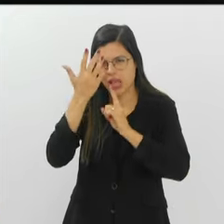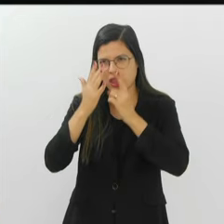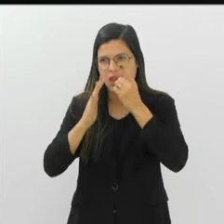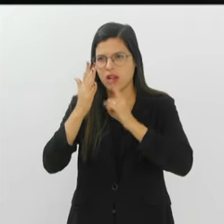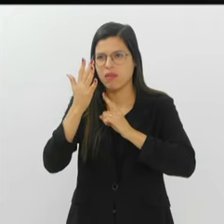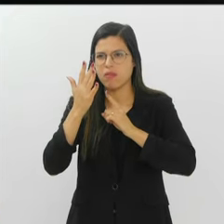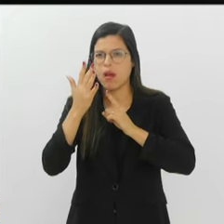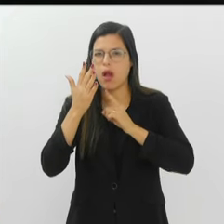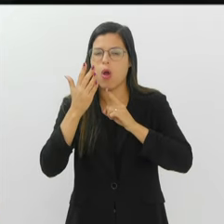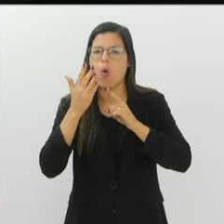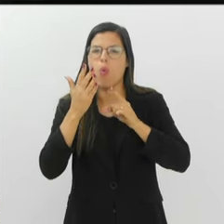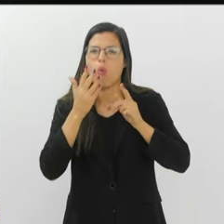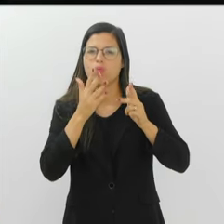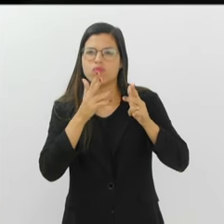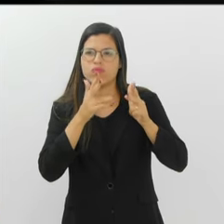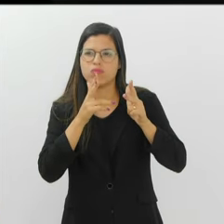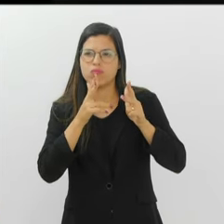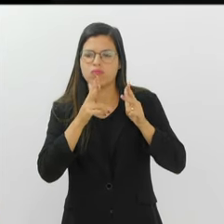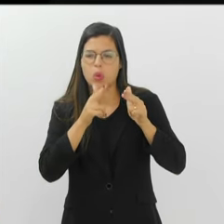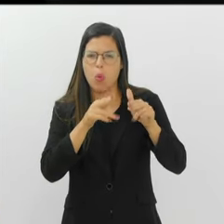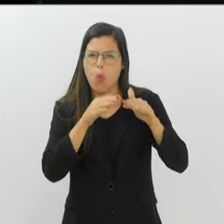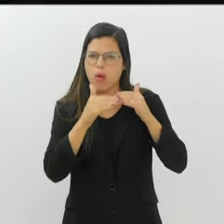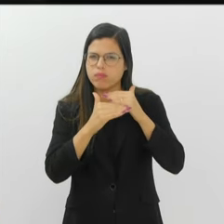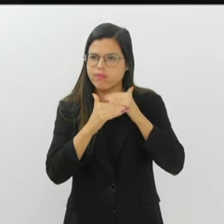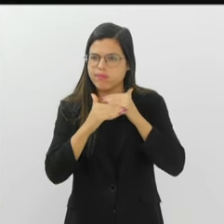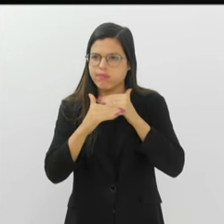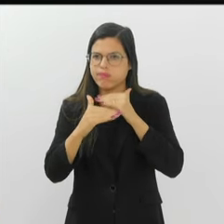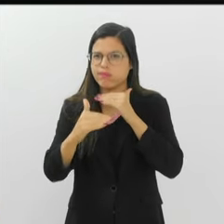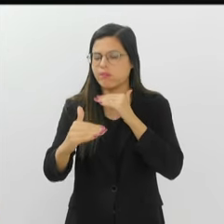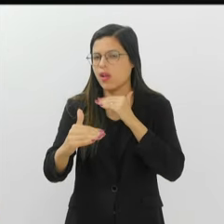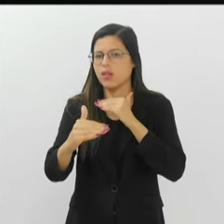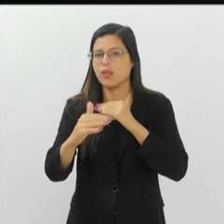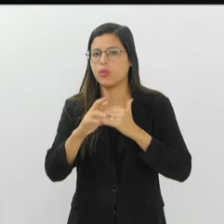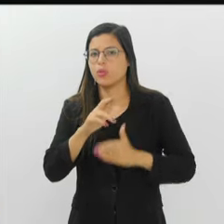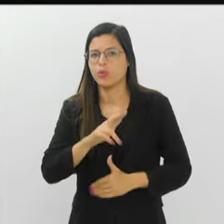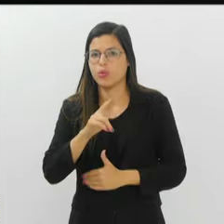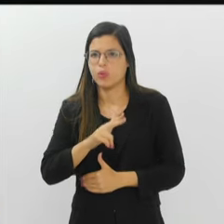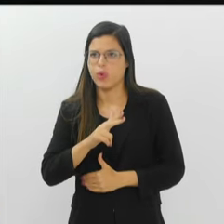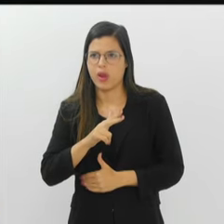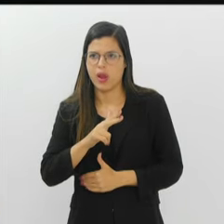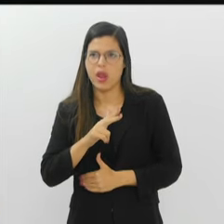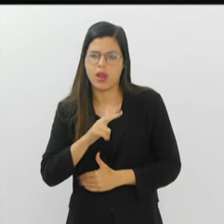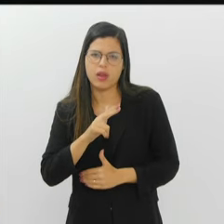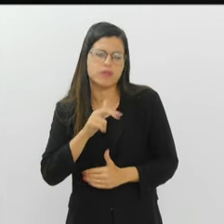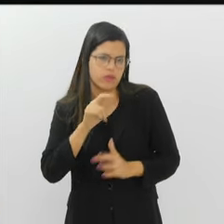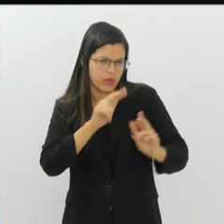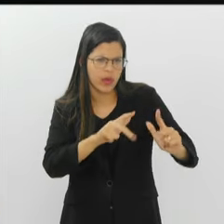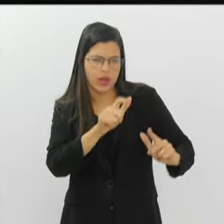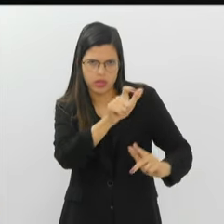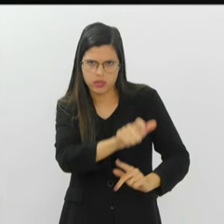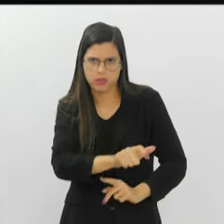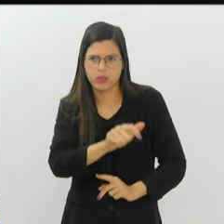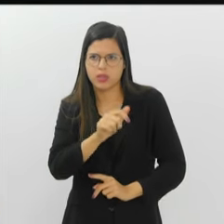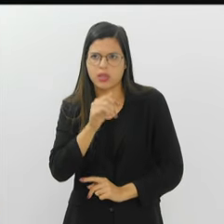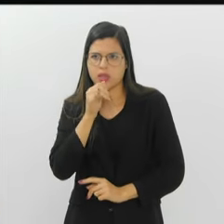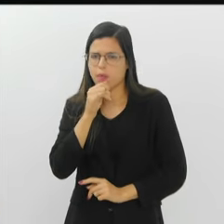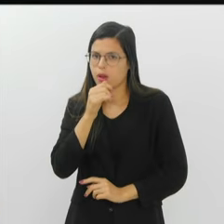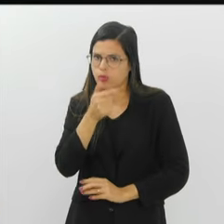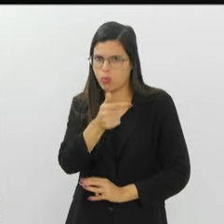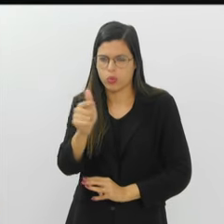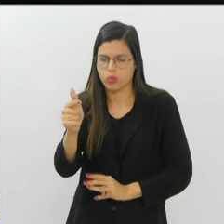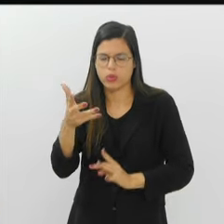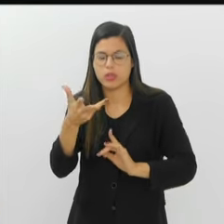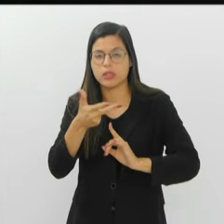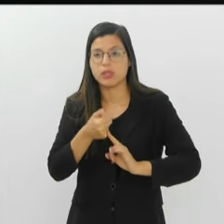igual, vamos ser mais objetivos, igual. Repito, não é o seu caso e o caso de outros artistas que se